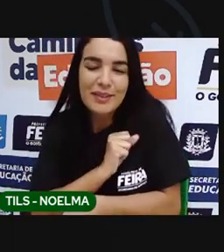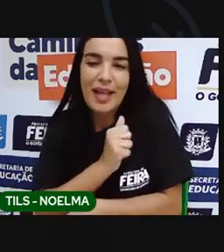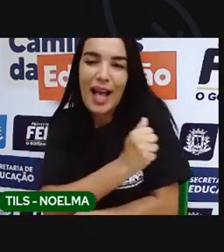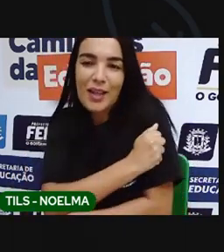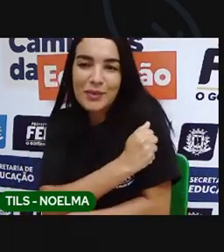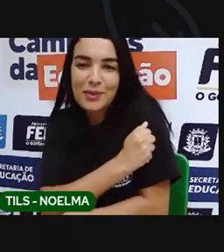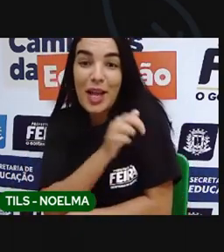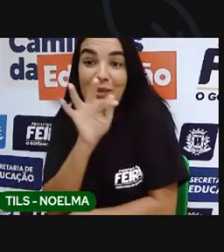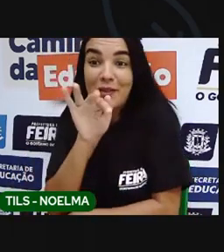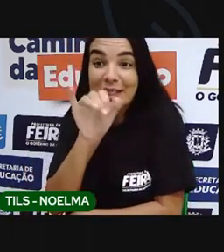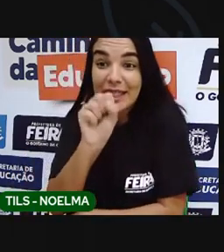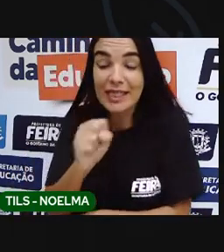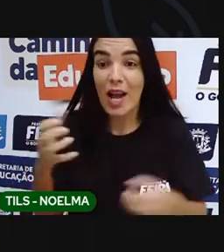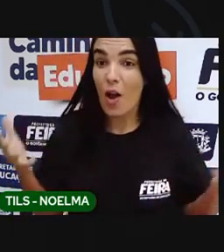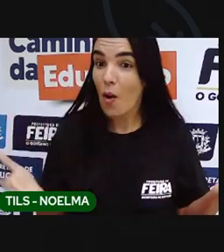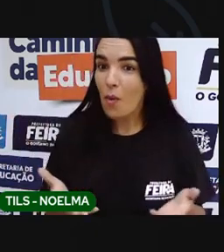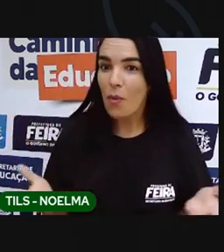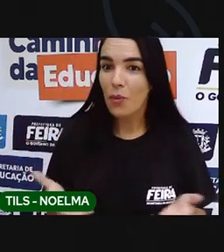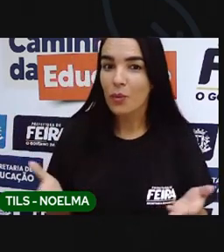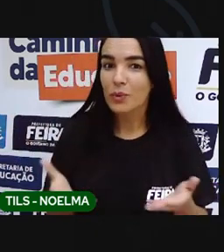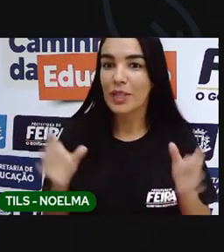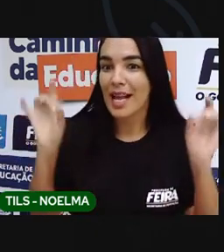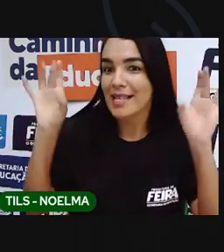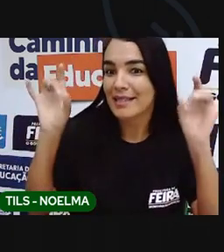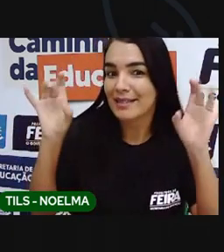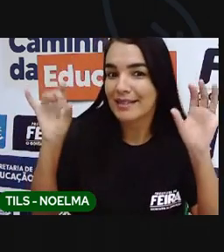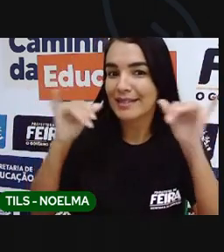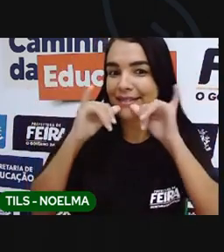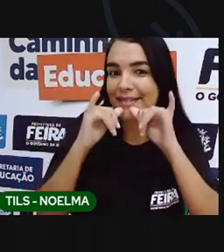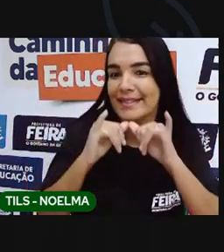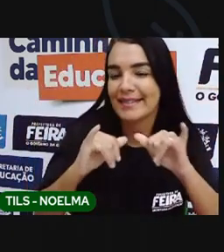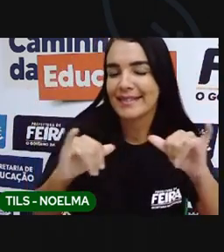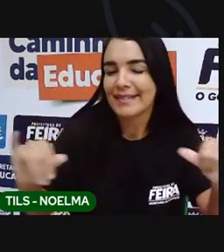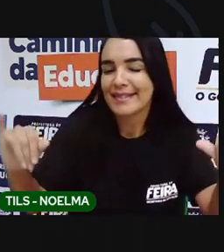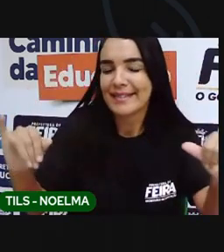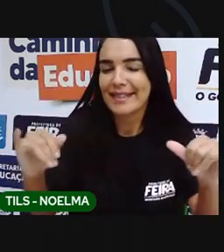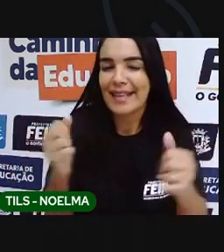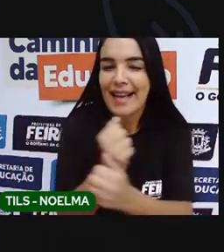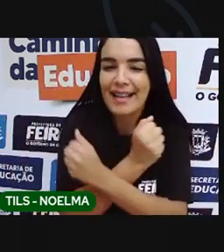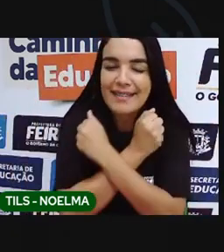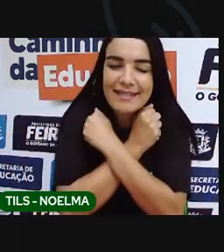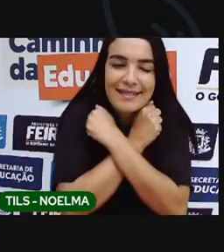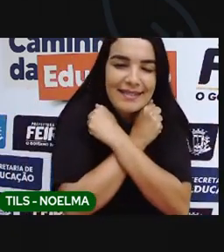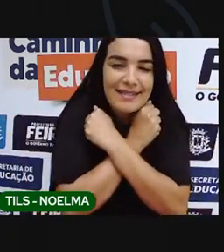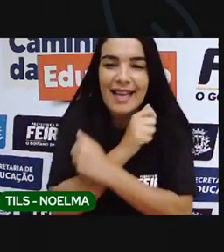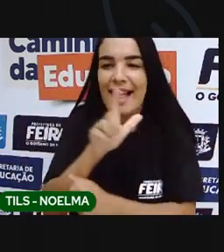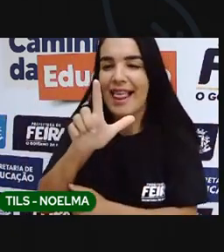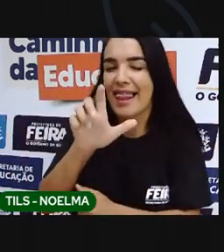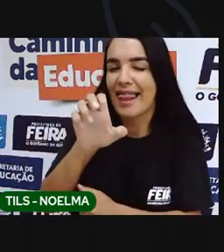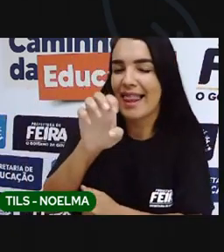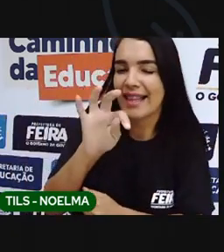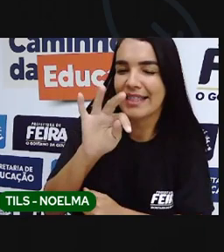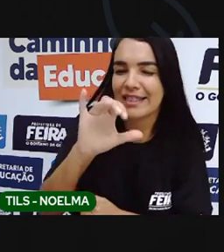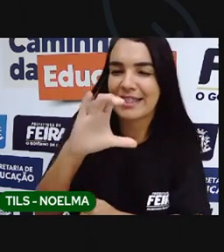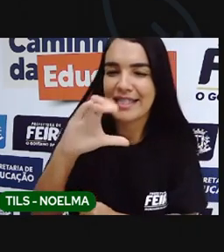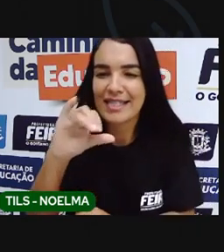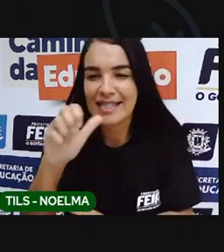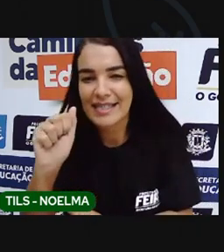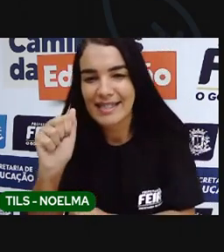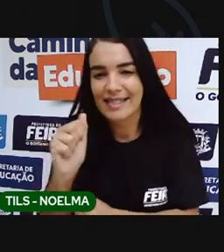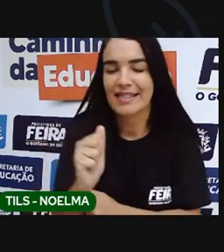Santana. Hoje eu quero dar aqui um aula especial a Douglas, Cauã, Ian, Letícia, Matheus,